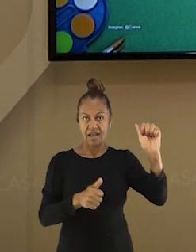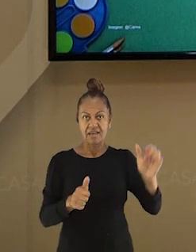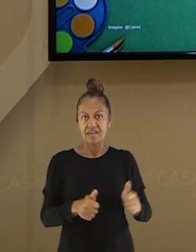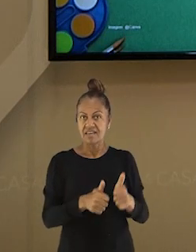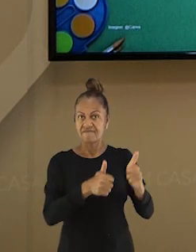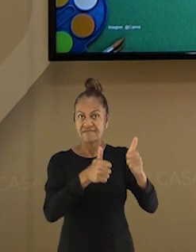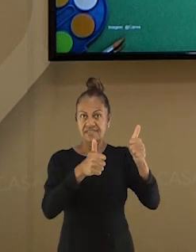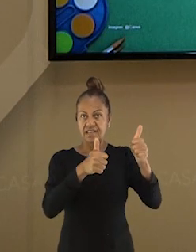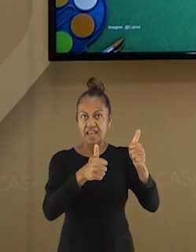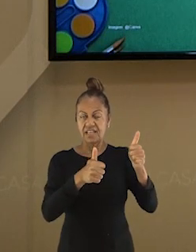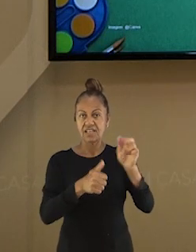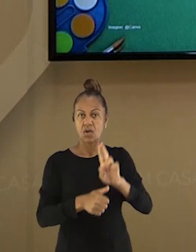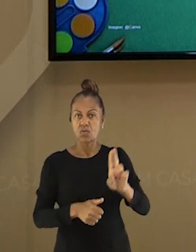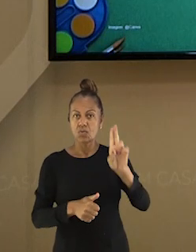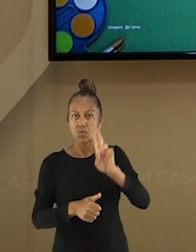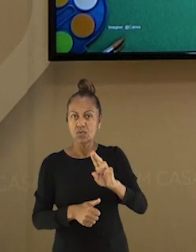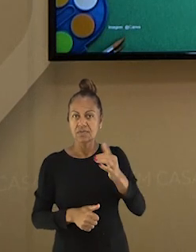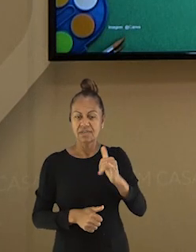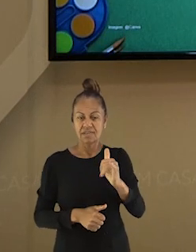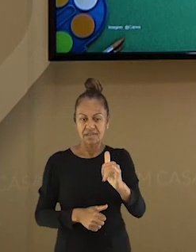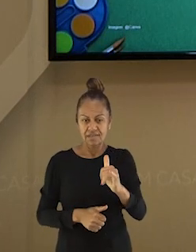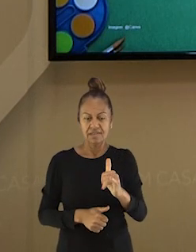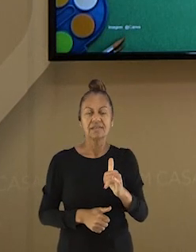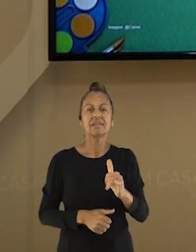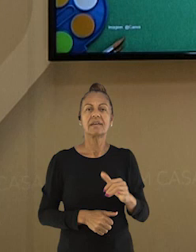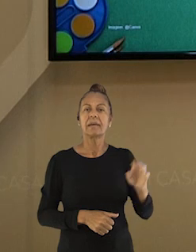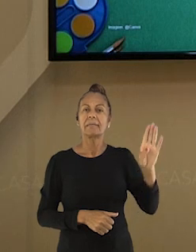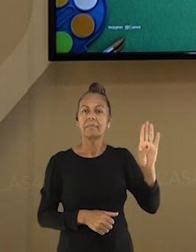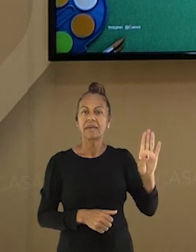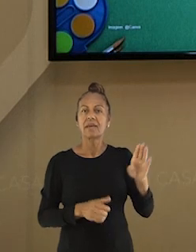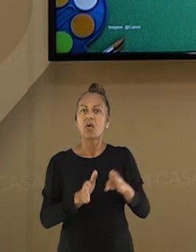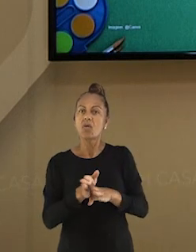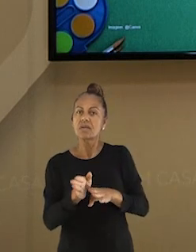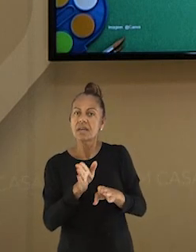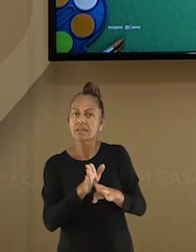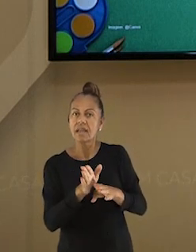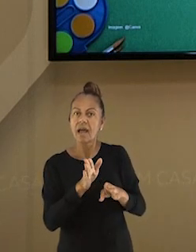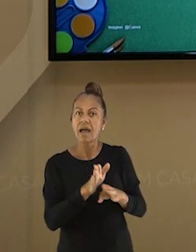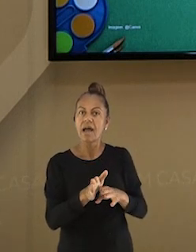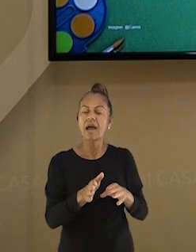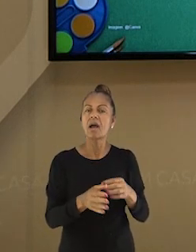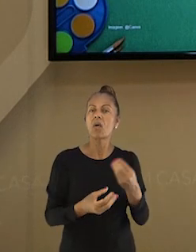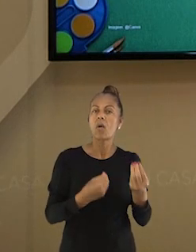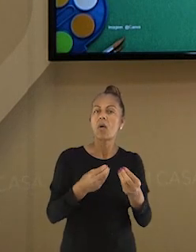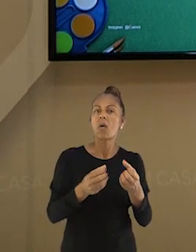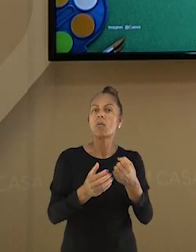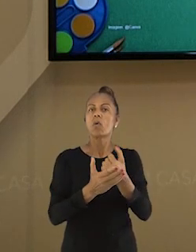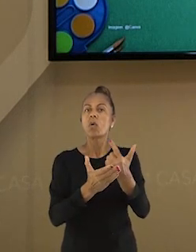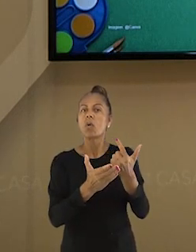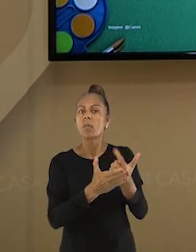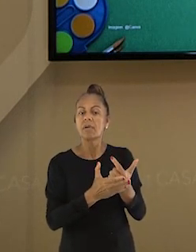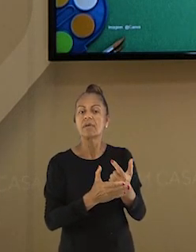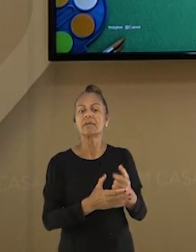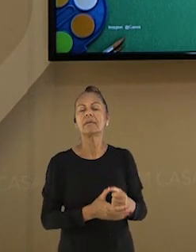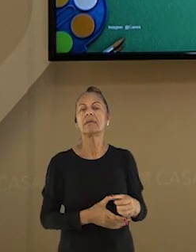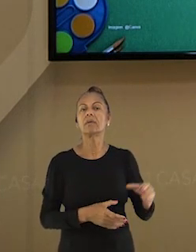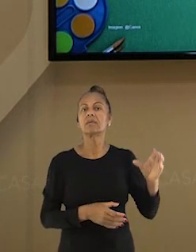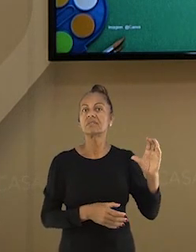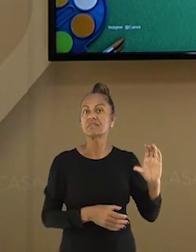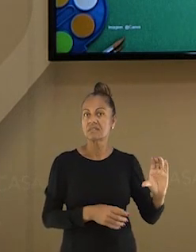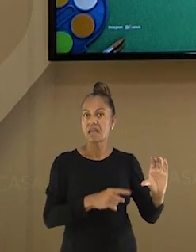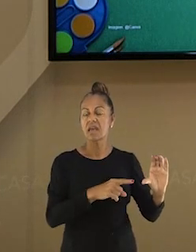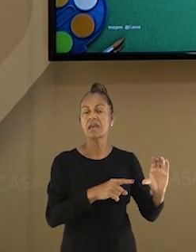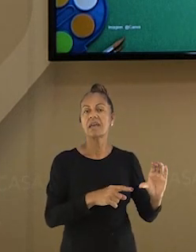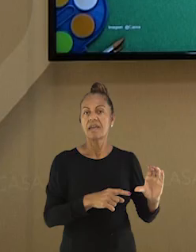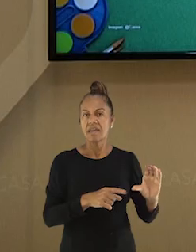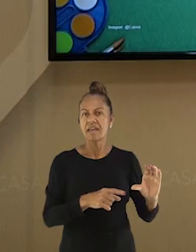Letra B, orientar o consumidor na hora da compra? Ou letra C, todas as alternativas estão corretas?